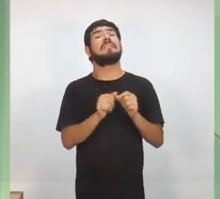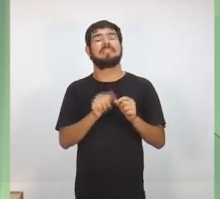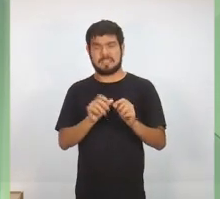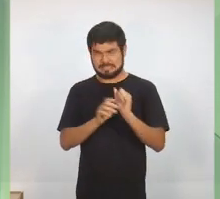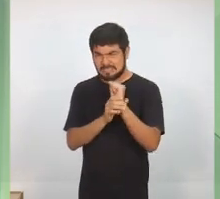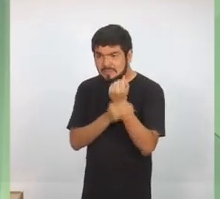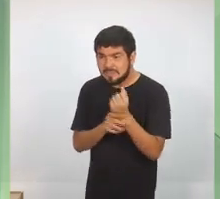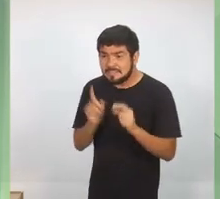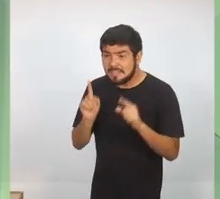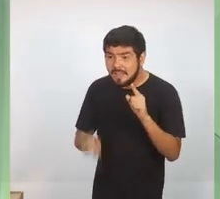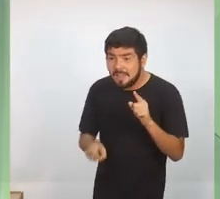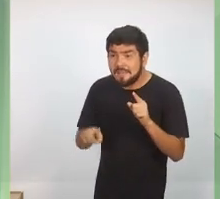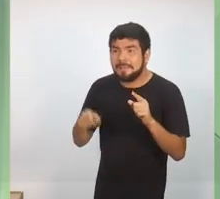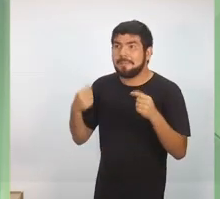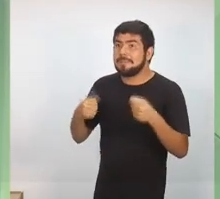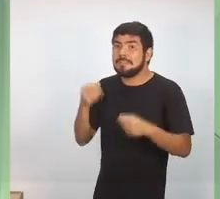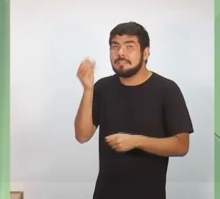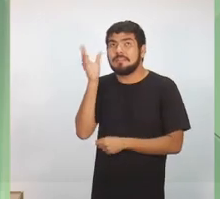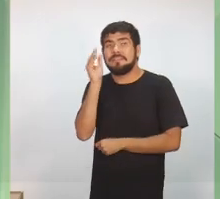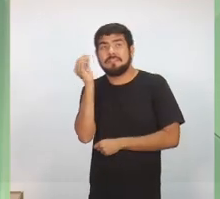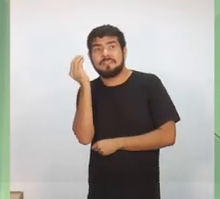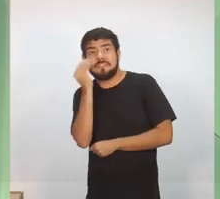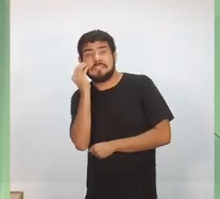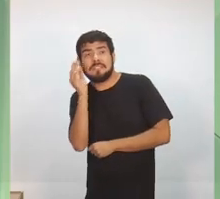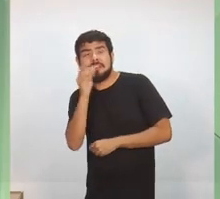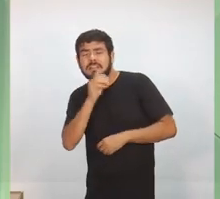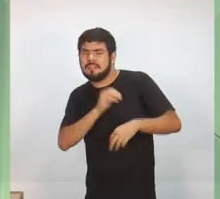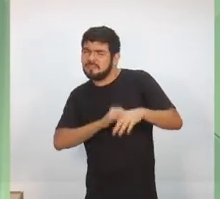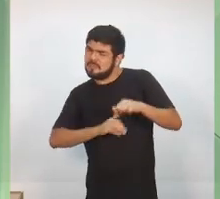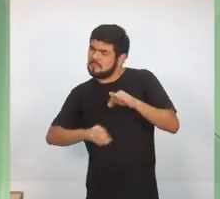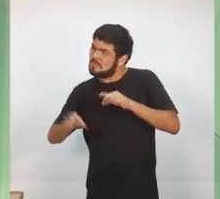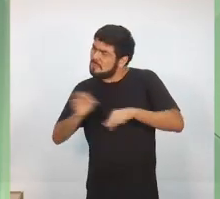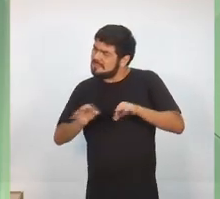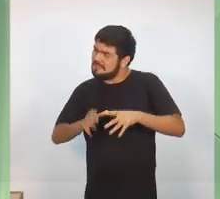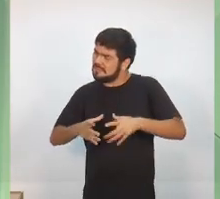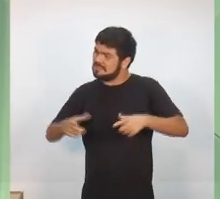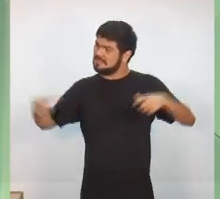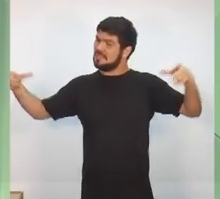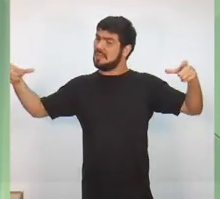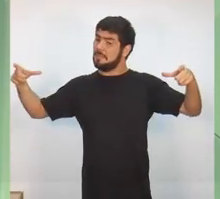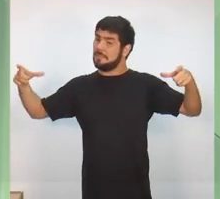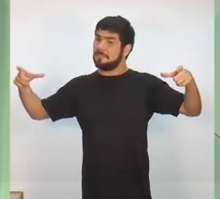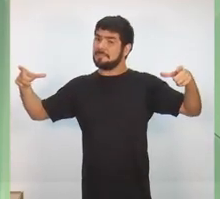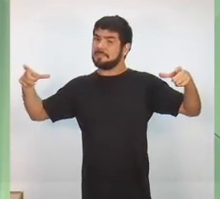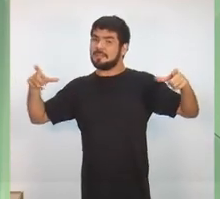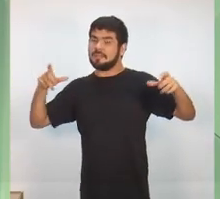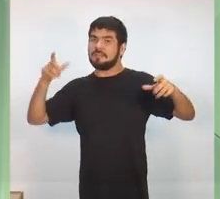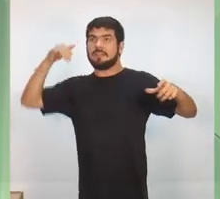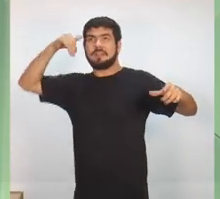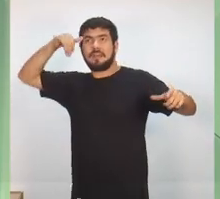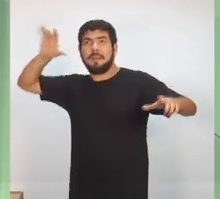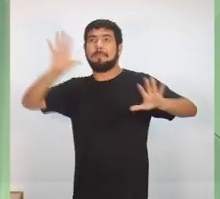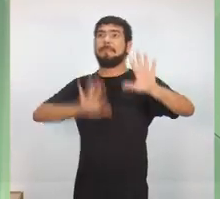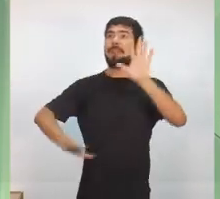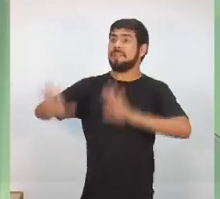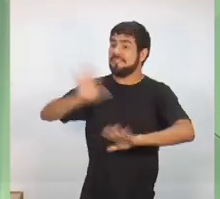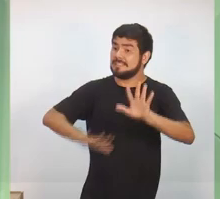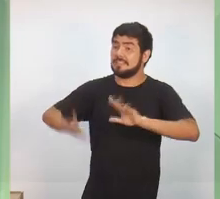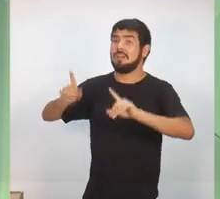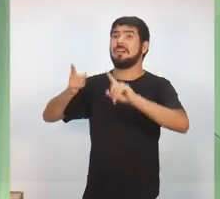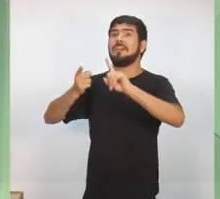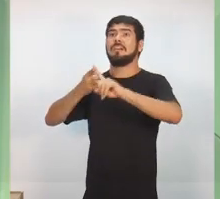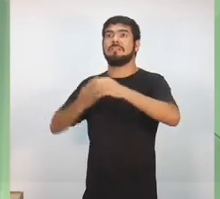segurança ela tem que ser vista de um processo muito mais amplo que vai desde a prevenção, que vai da